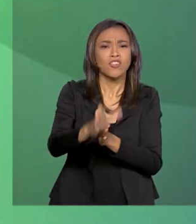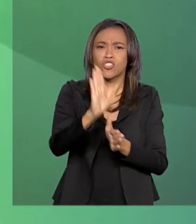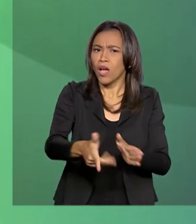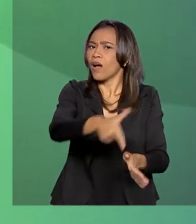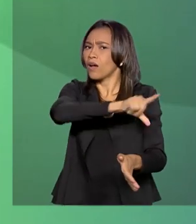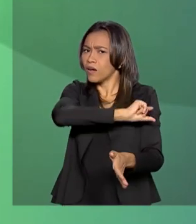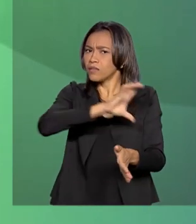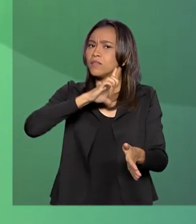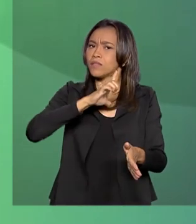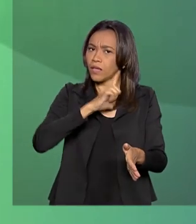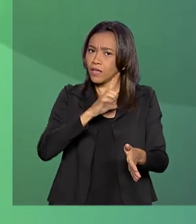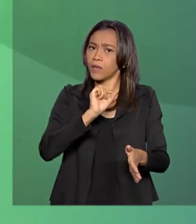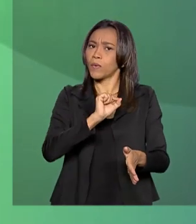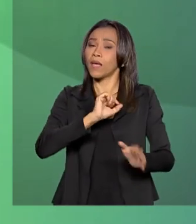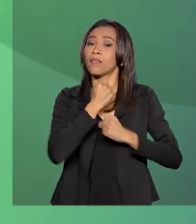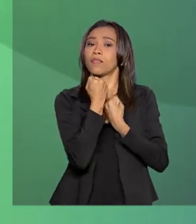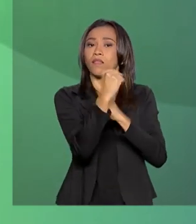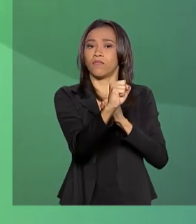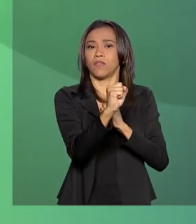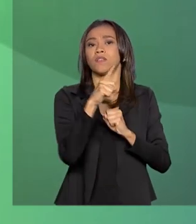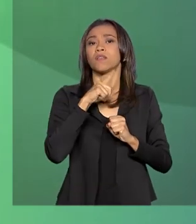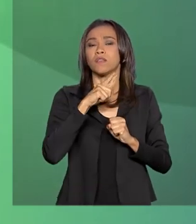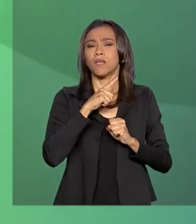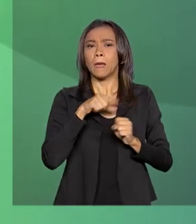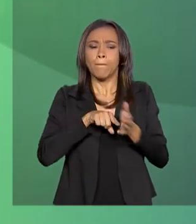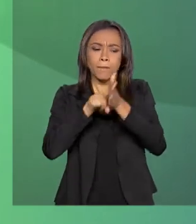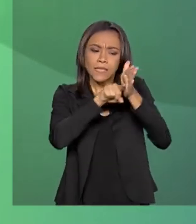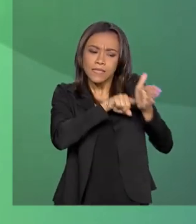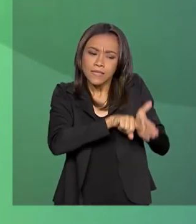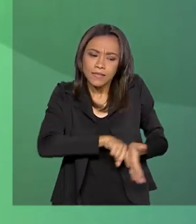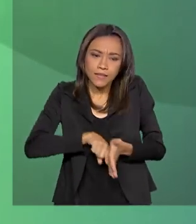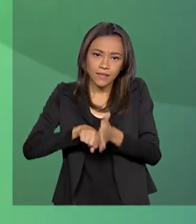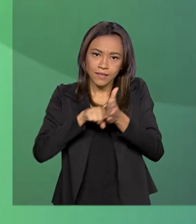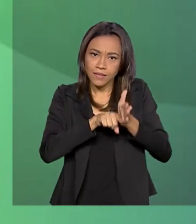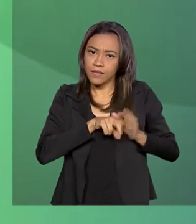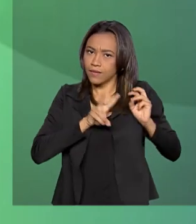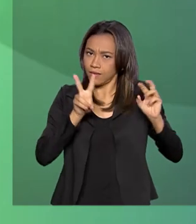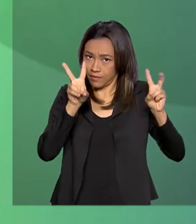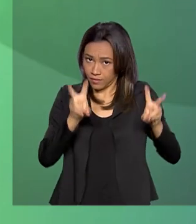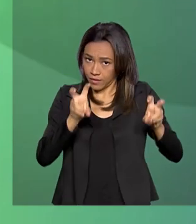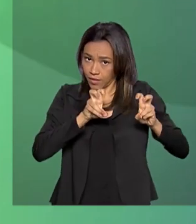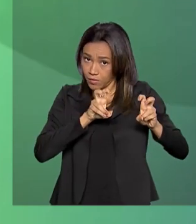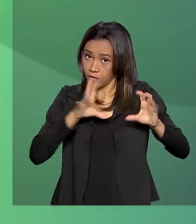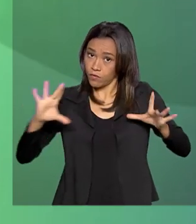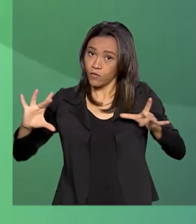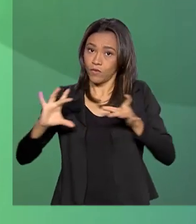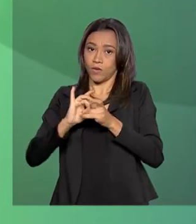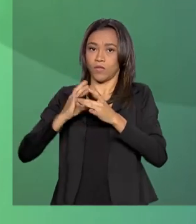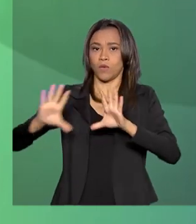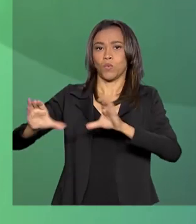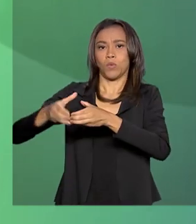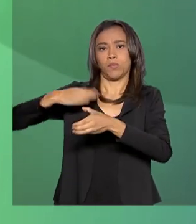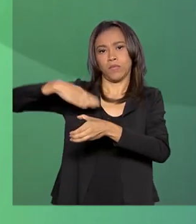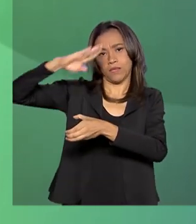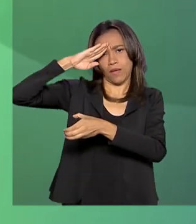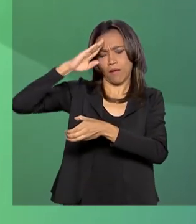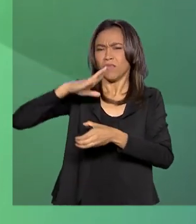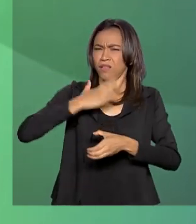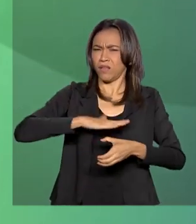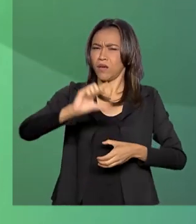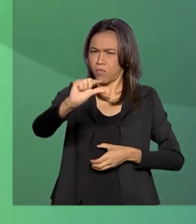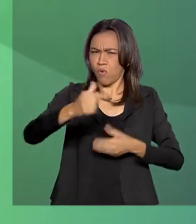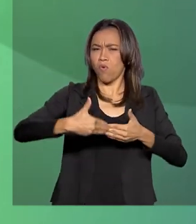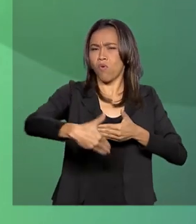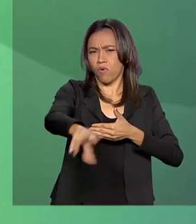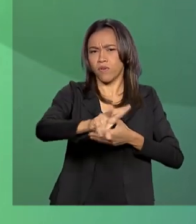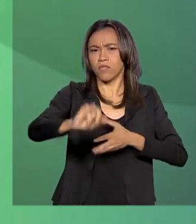PROCAD Defesa, que promove pesquisas conjuntas em assuntos militares. A iniciativa, que vai ser lançada daqui a pouquinho,